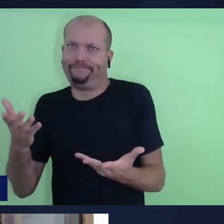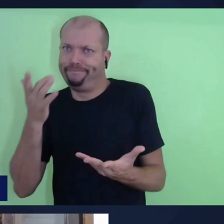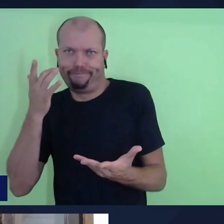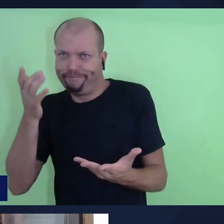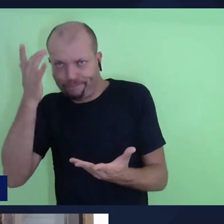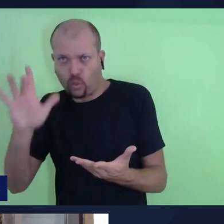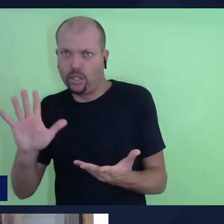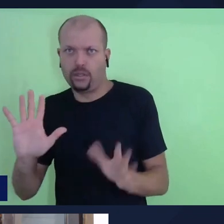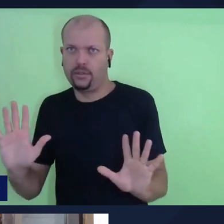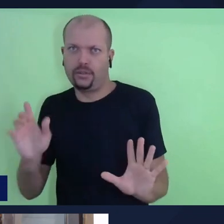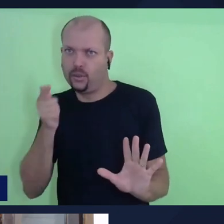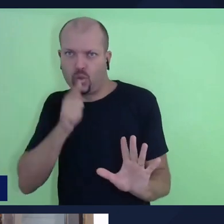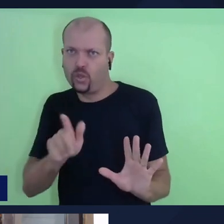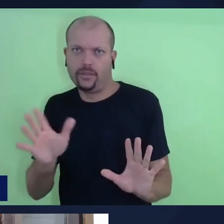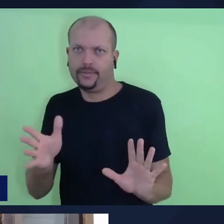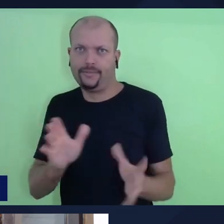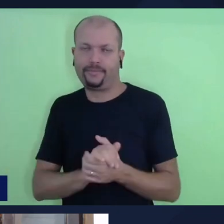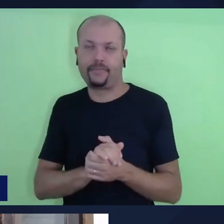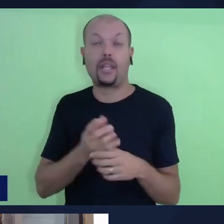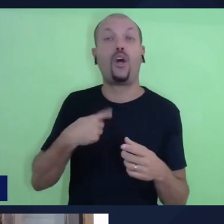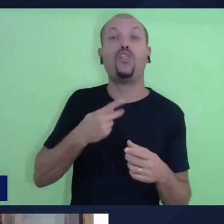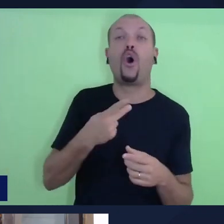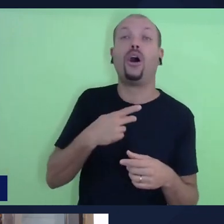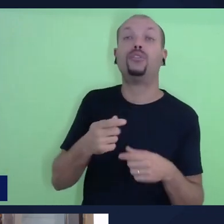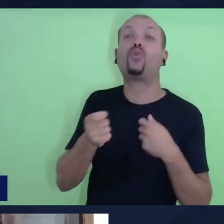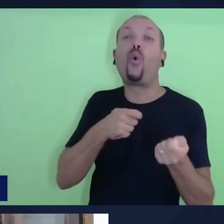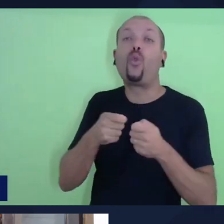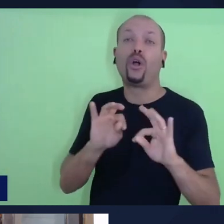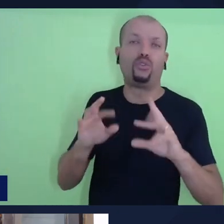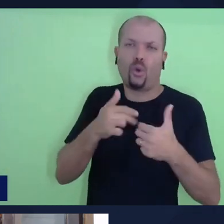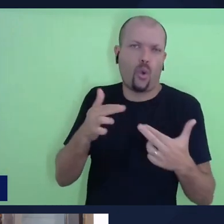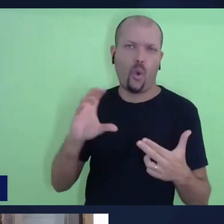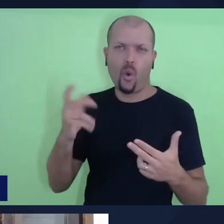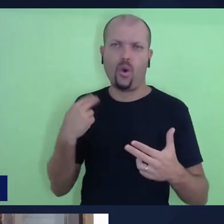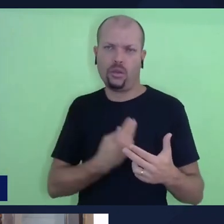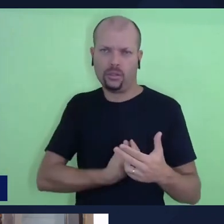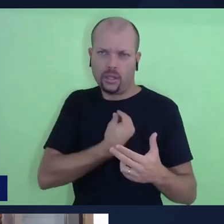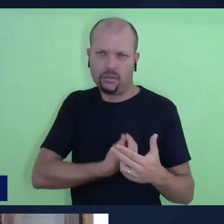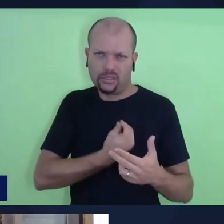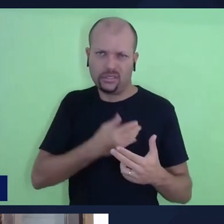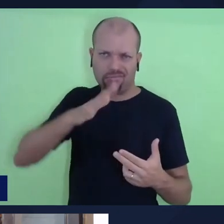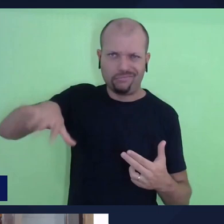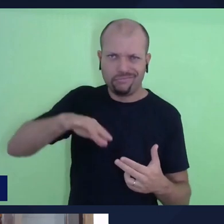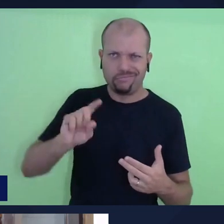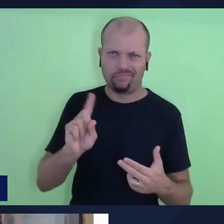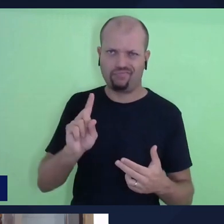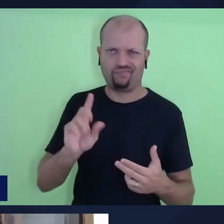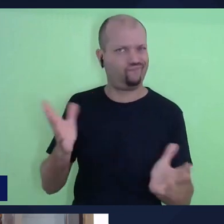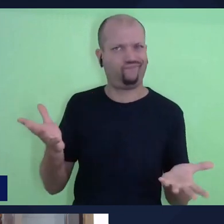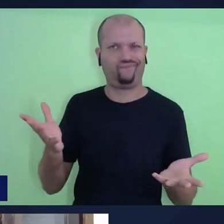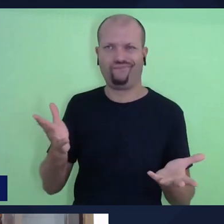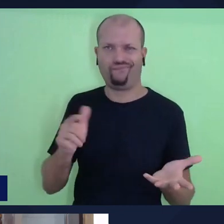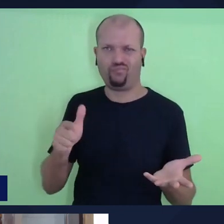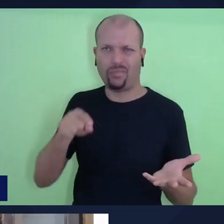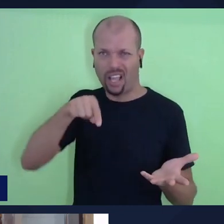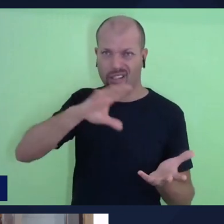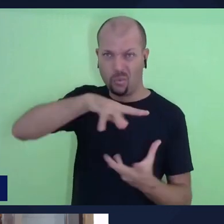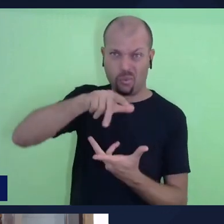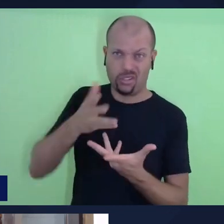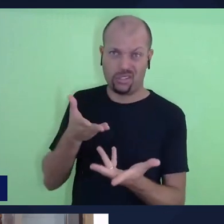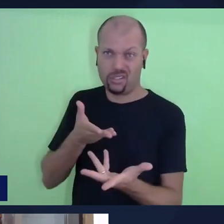prova. Só que nós não temos controle sobre tudo o que acontece, ainda mais nesse planeta que